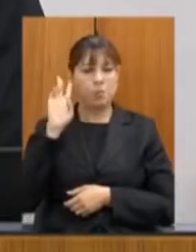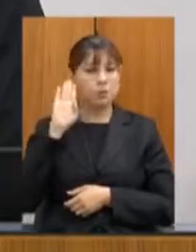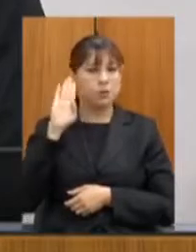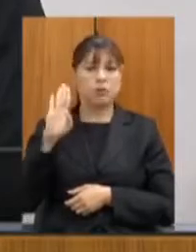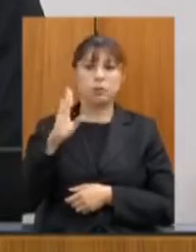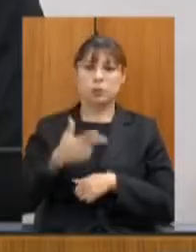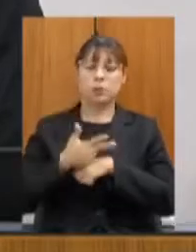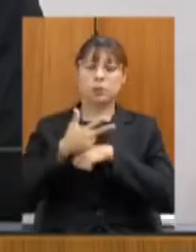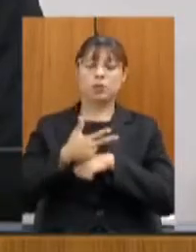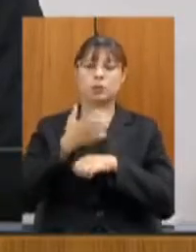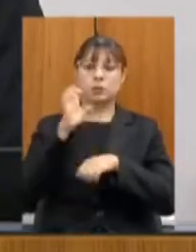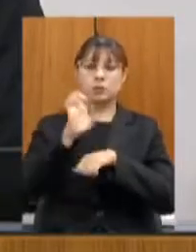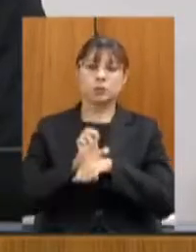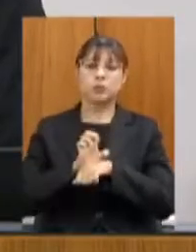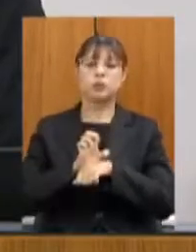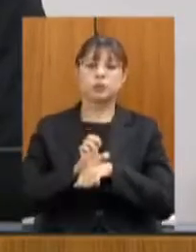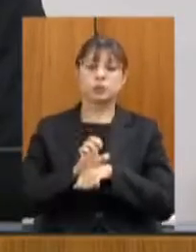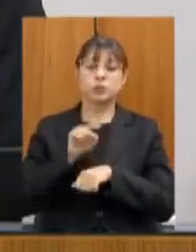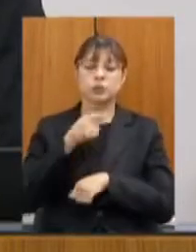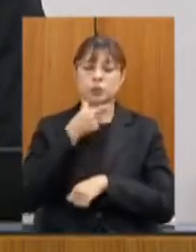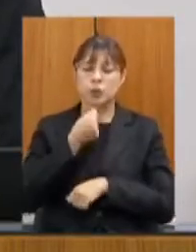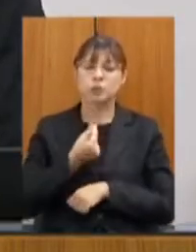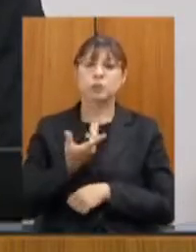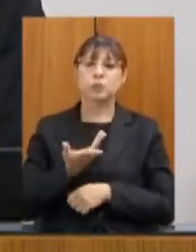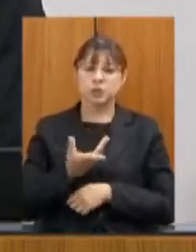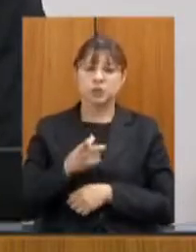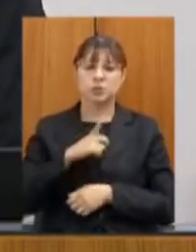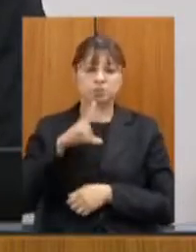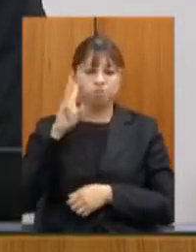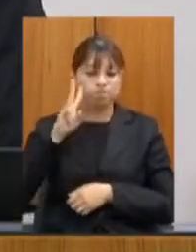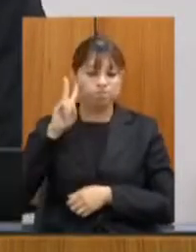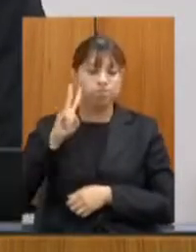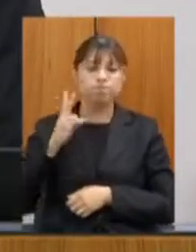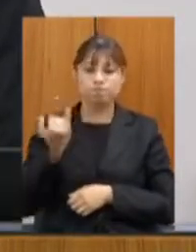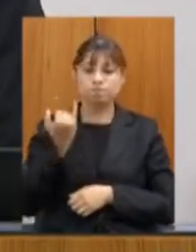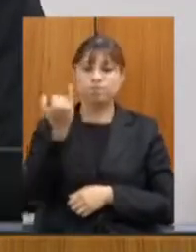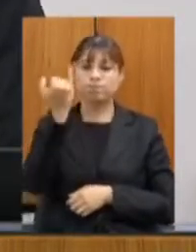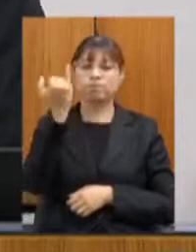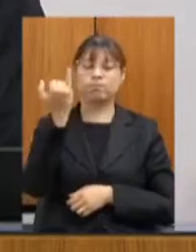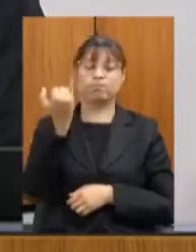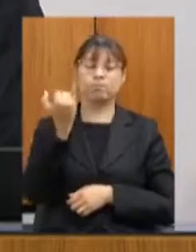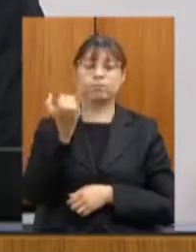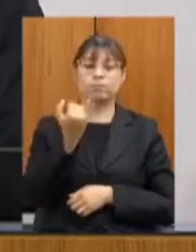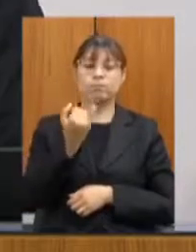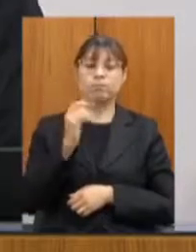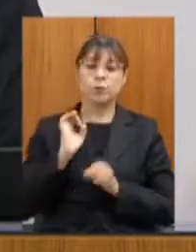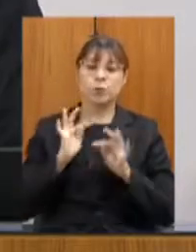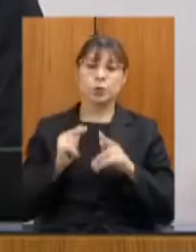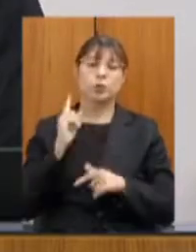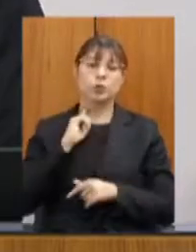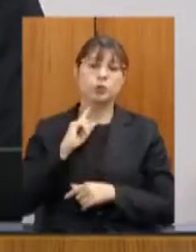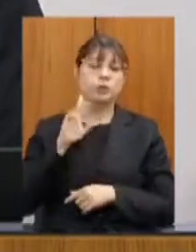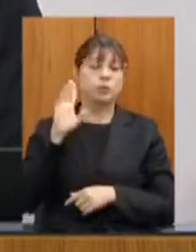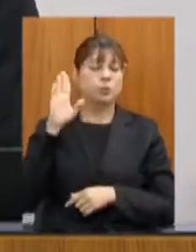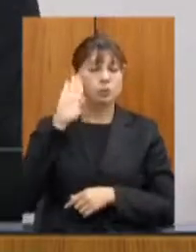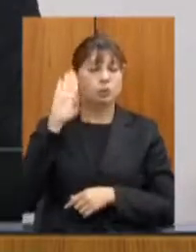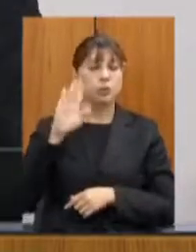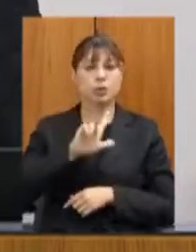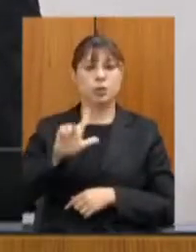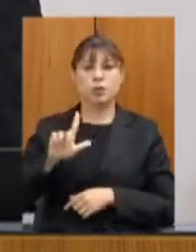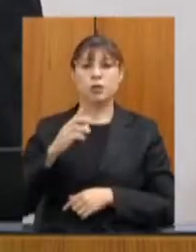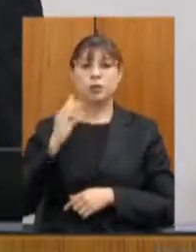Foi um homem que deixou um grande legado para toda Minas Gerais, sobretudo para o leste de Minas,